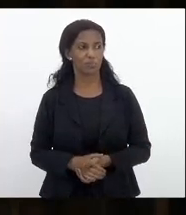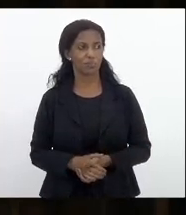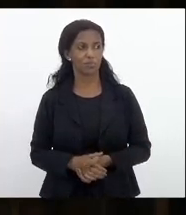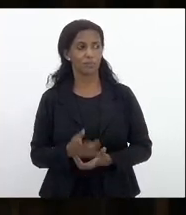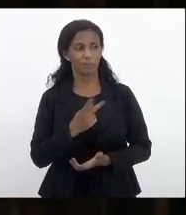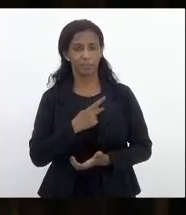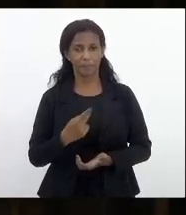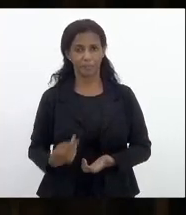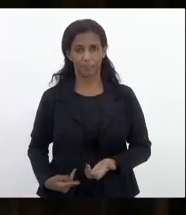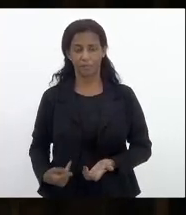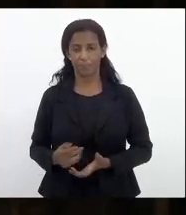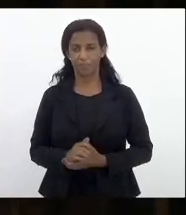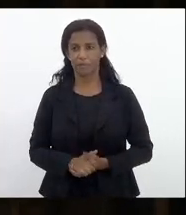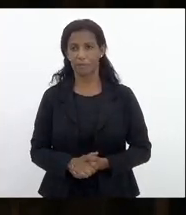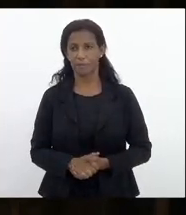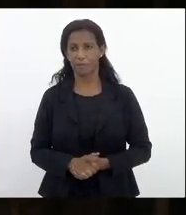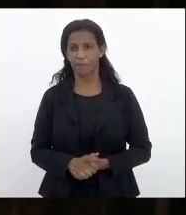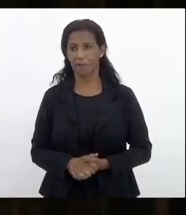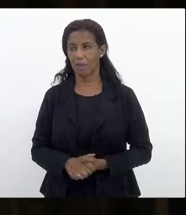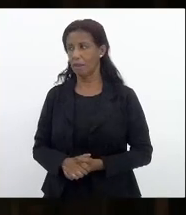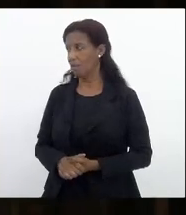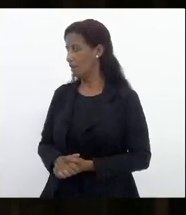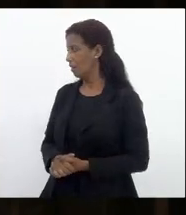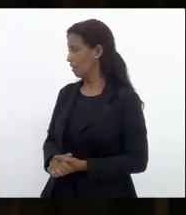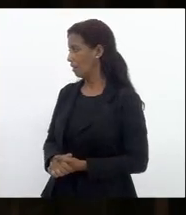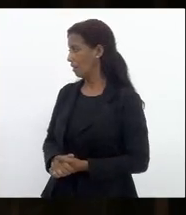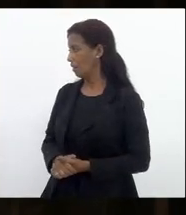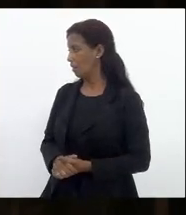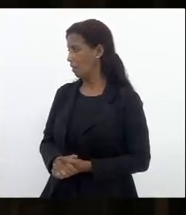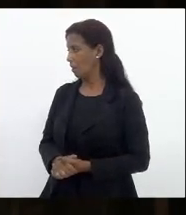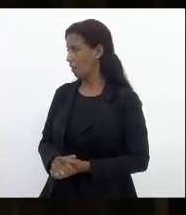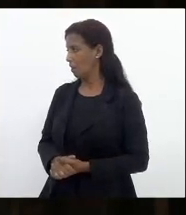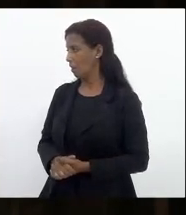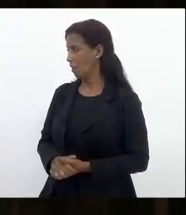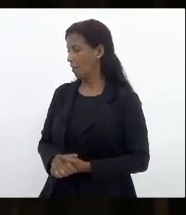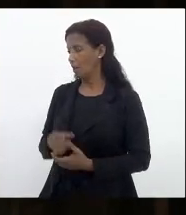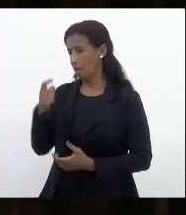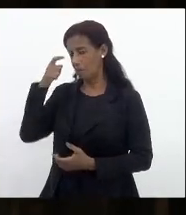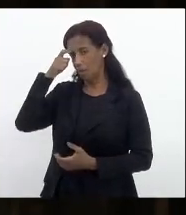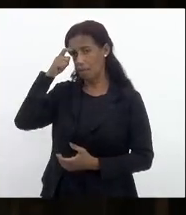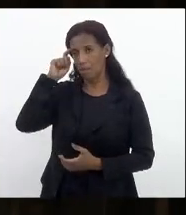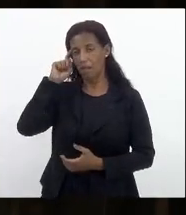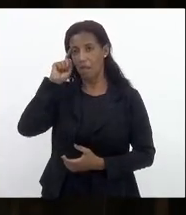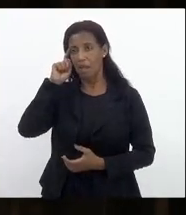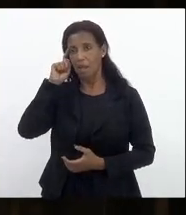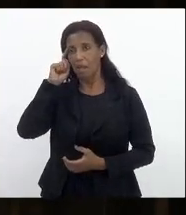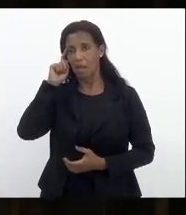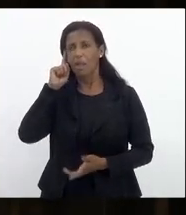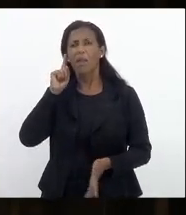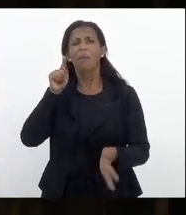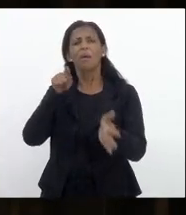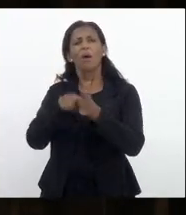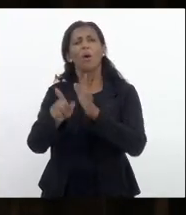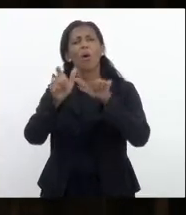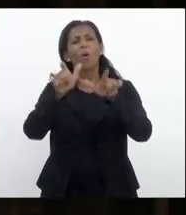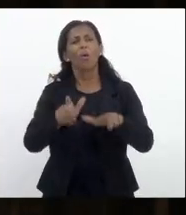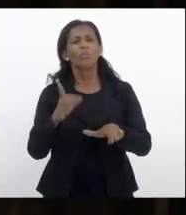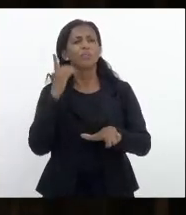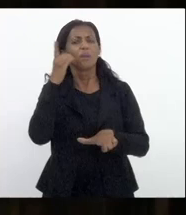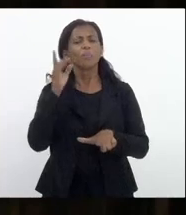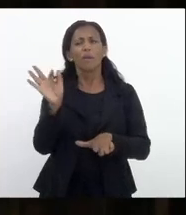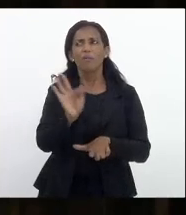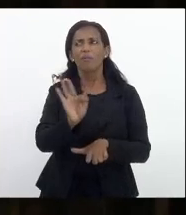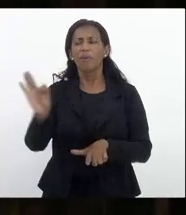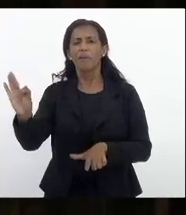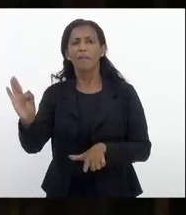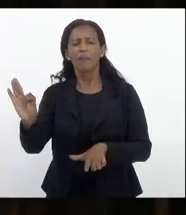presidindo eu gostaria de perguntar onde estavam os deputados federais quando